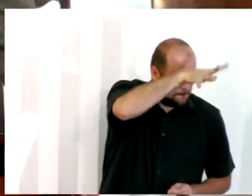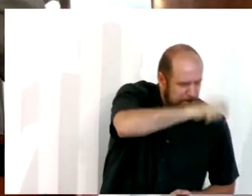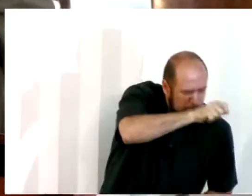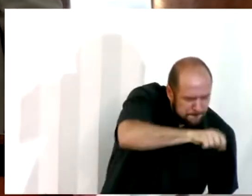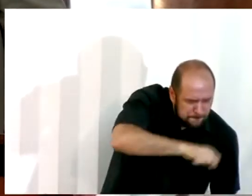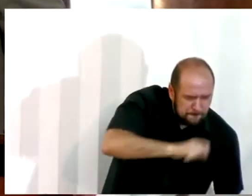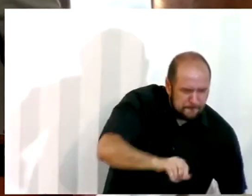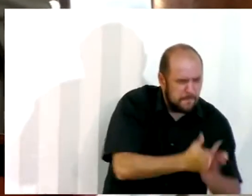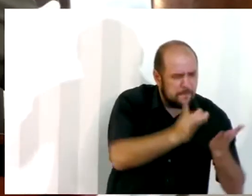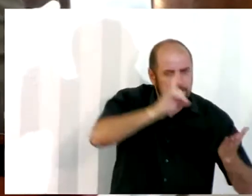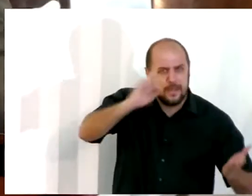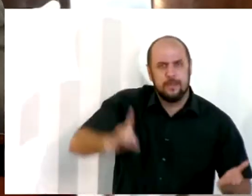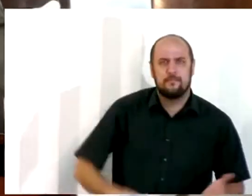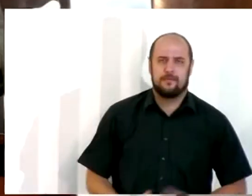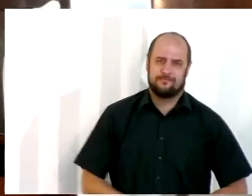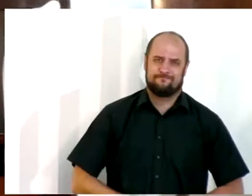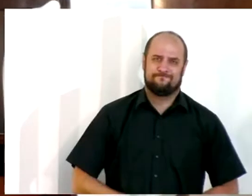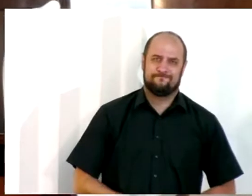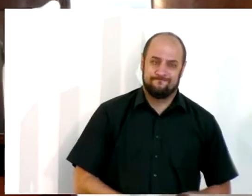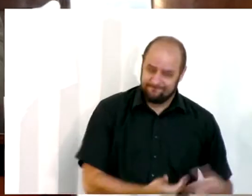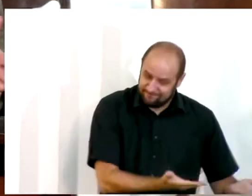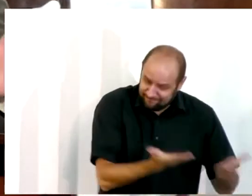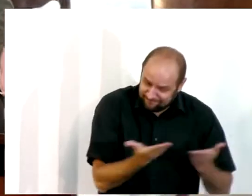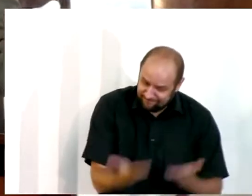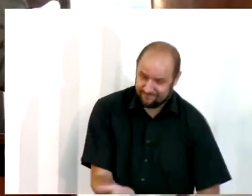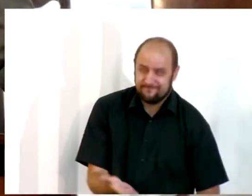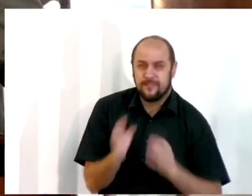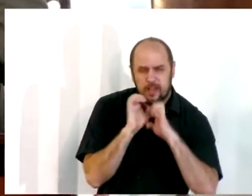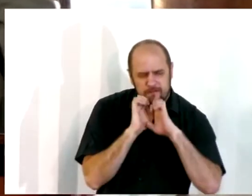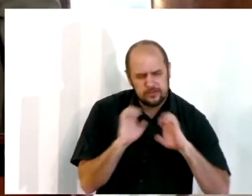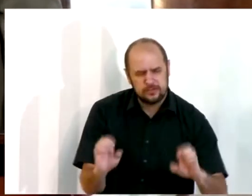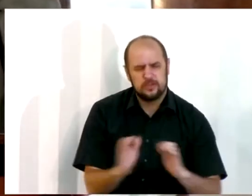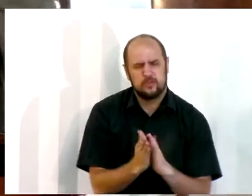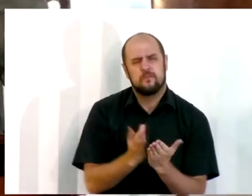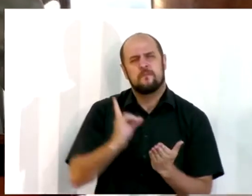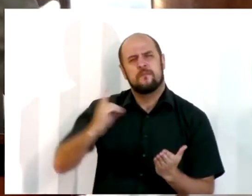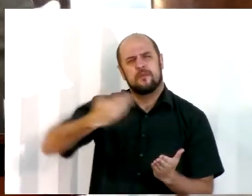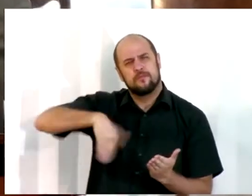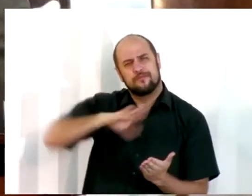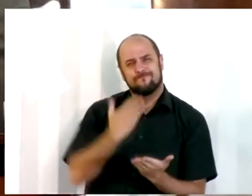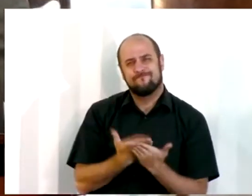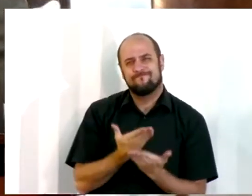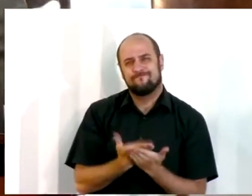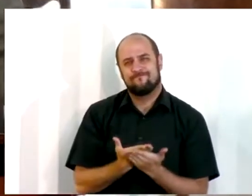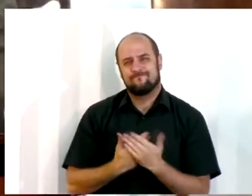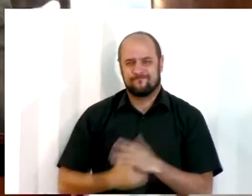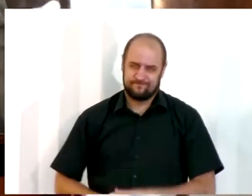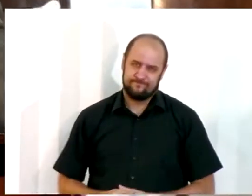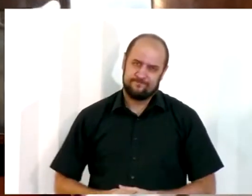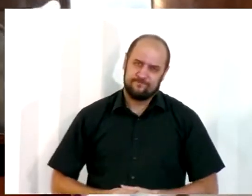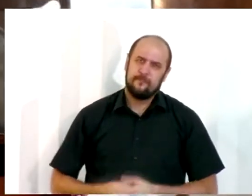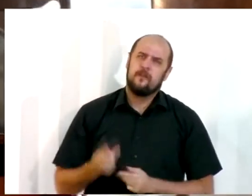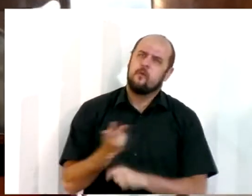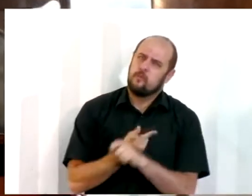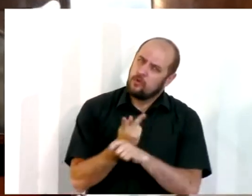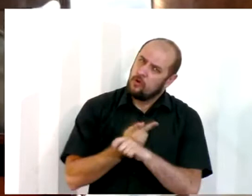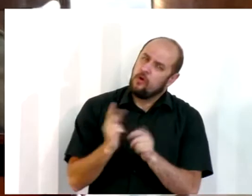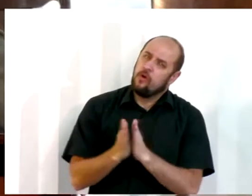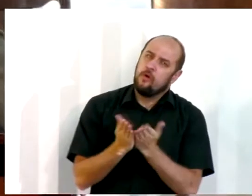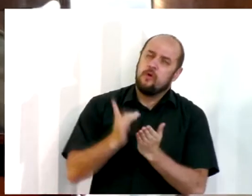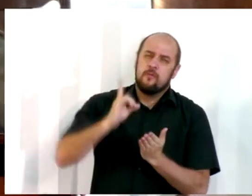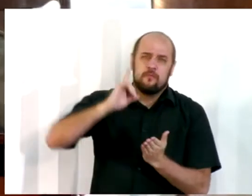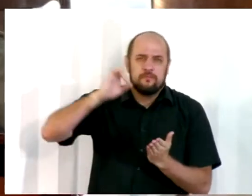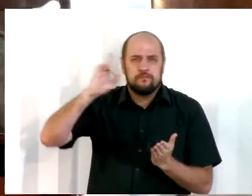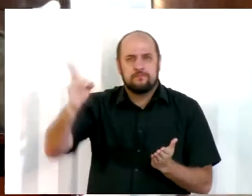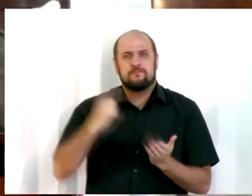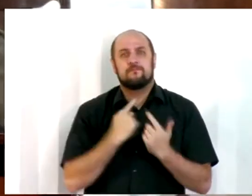E temos o Evangelho, irmãos. Temos as Escrituras Sagradas para estudarmos sobre ela. A busca pela palavra de Deus passa